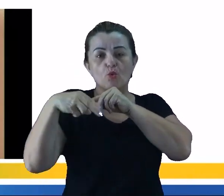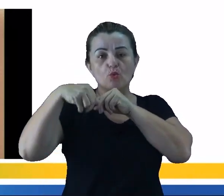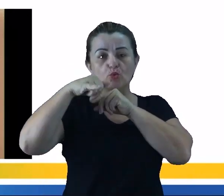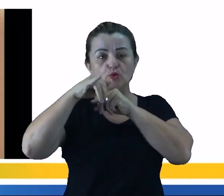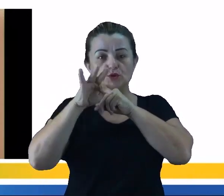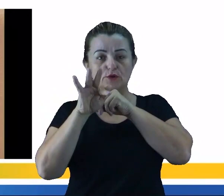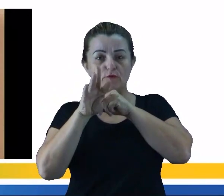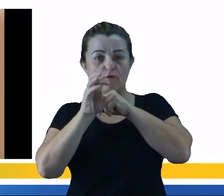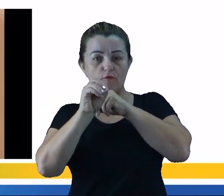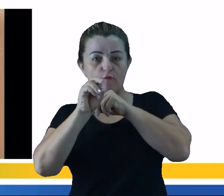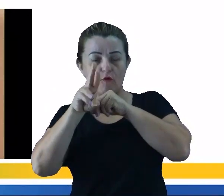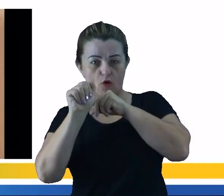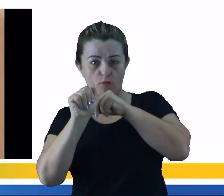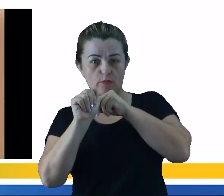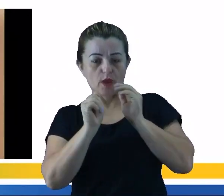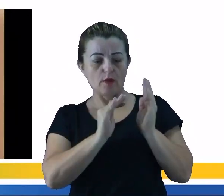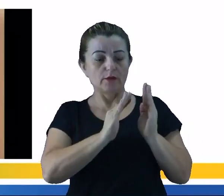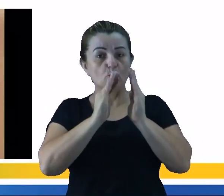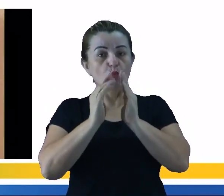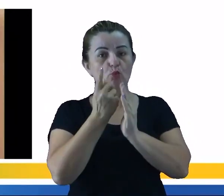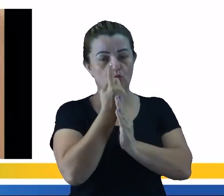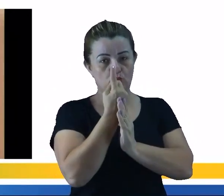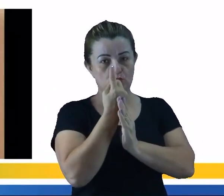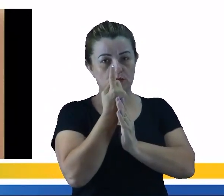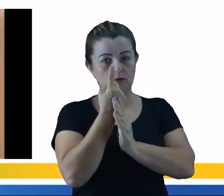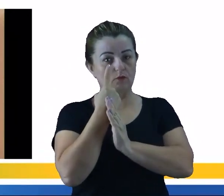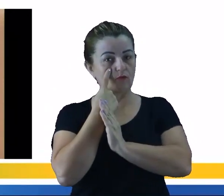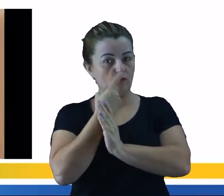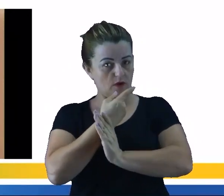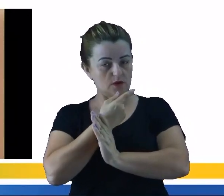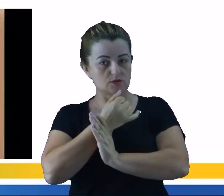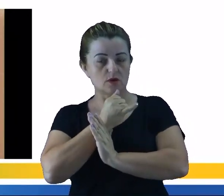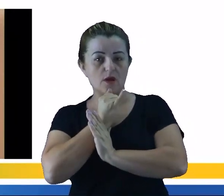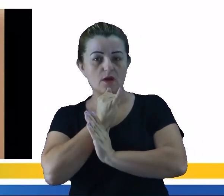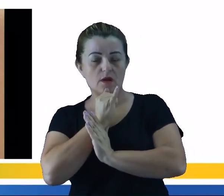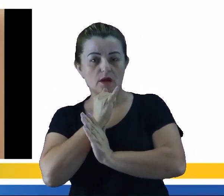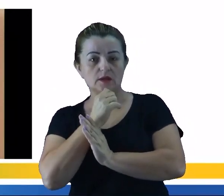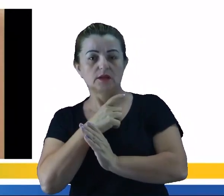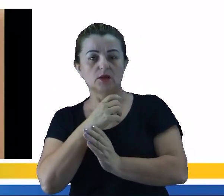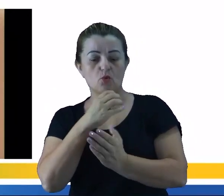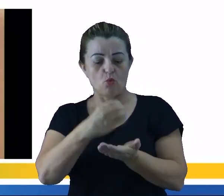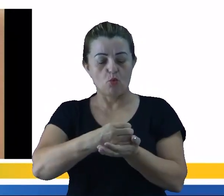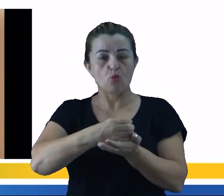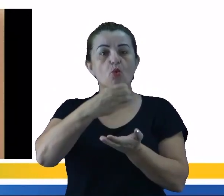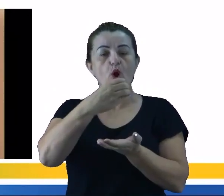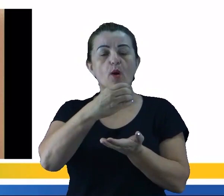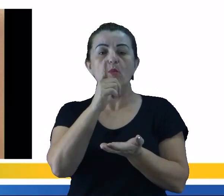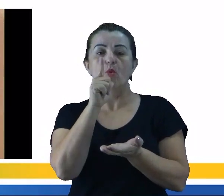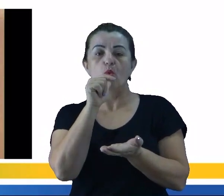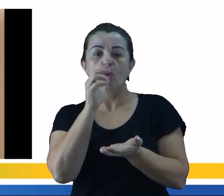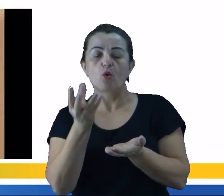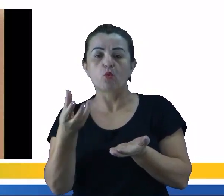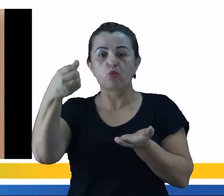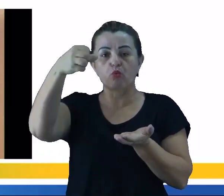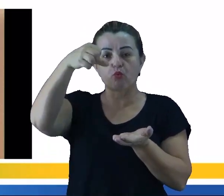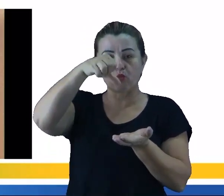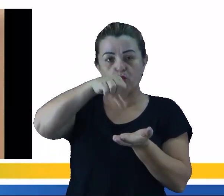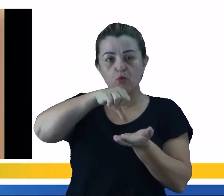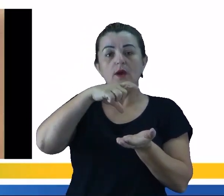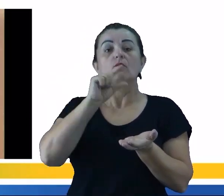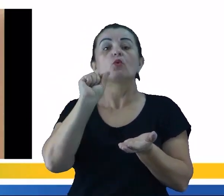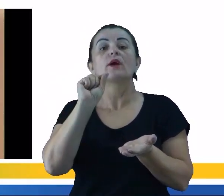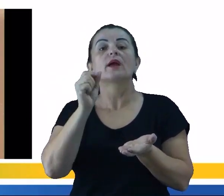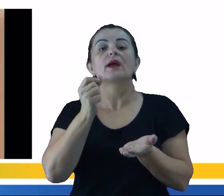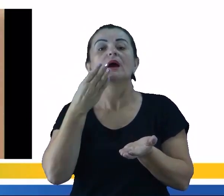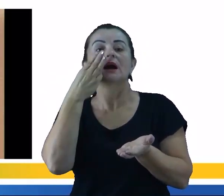ter o que? Uma única fase. Então aí no nosso exemplo a gente tem o que? A gente tem um copo de água e a gente adicionou açúcar